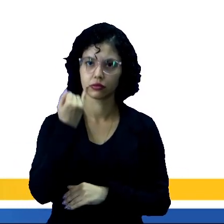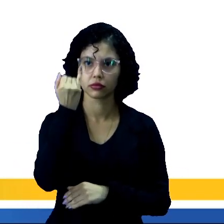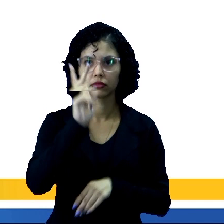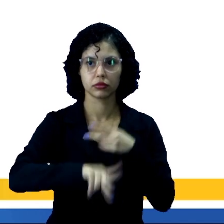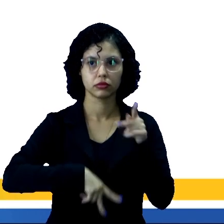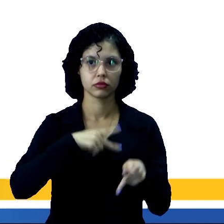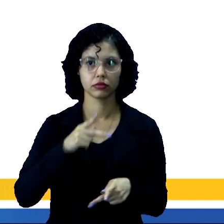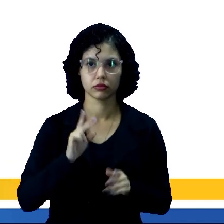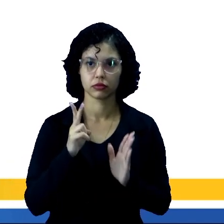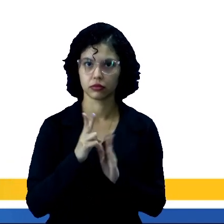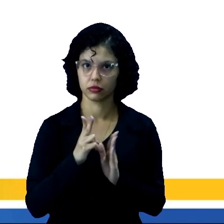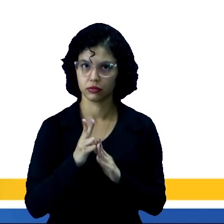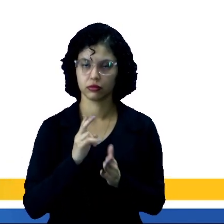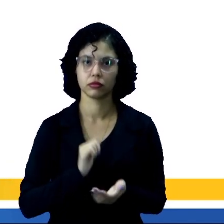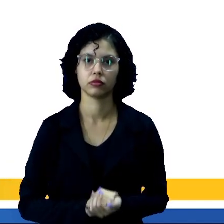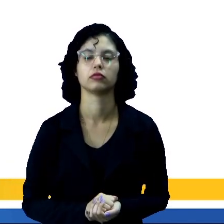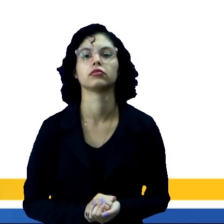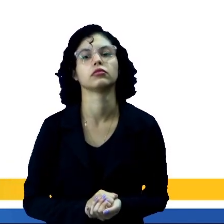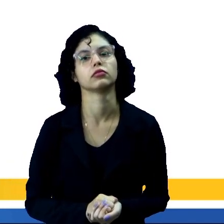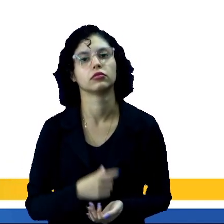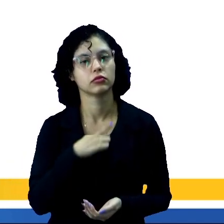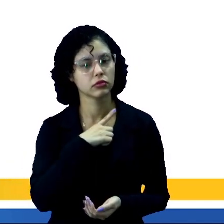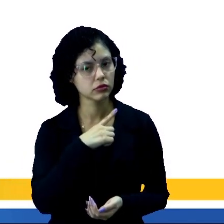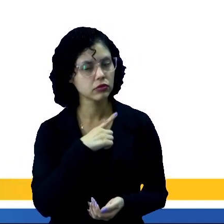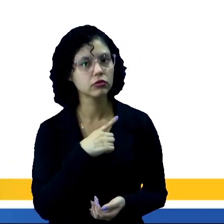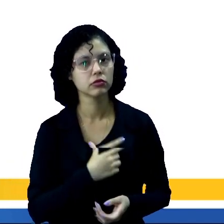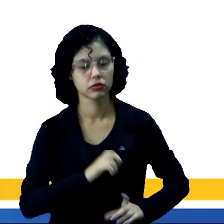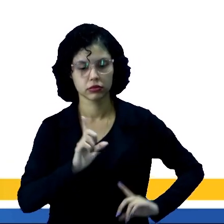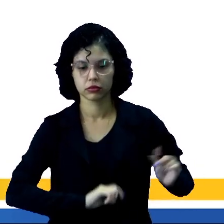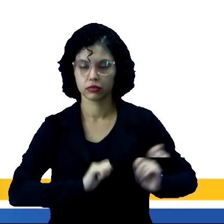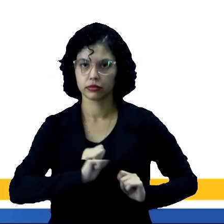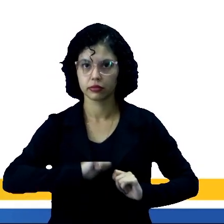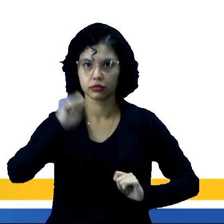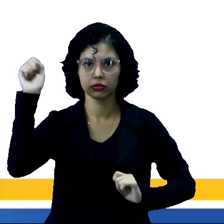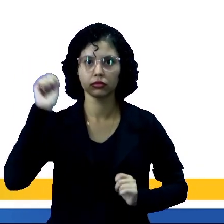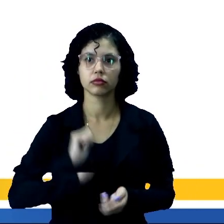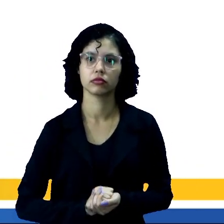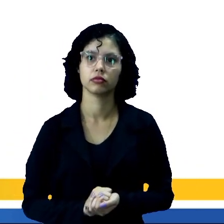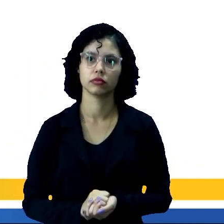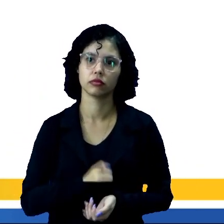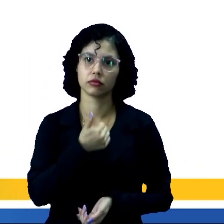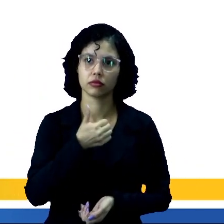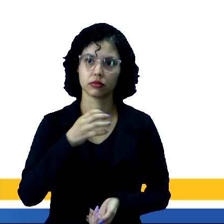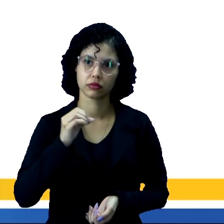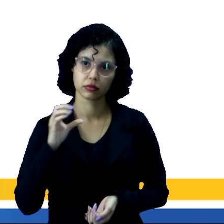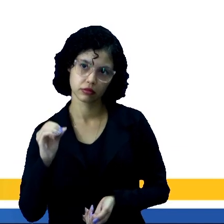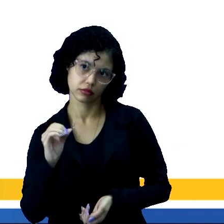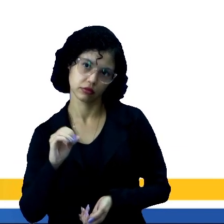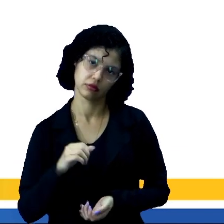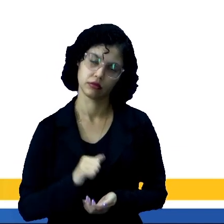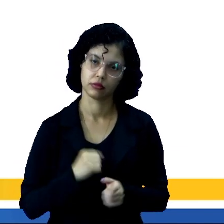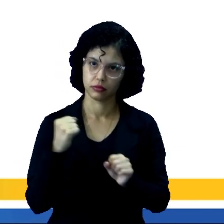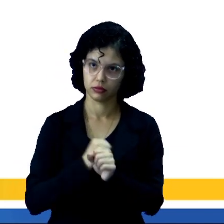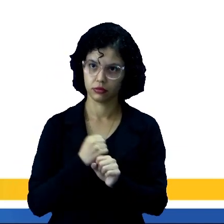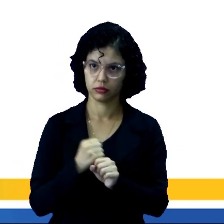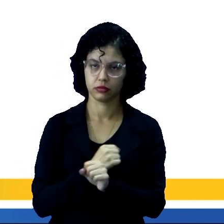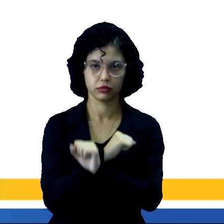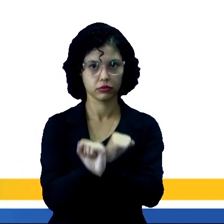os povos indígenas, sendo que no Acre os índios viveram cerca de 100 anos de escravidão entre o ano de